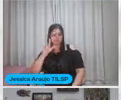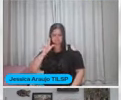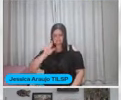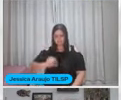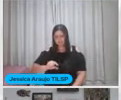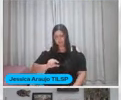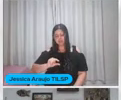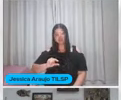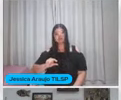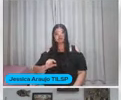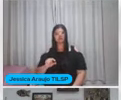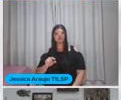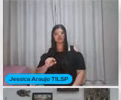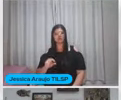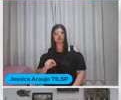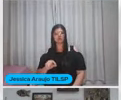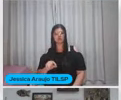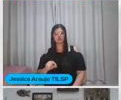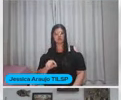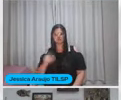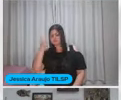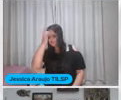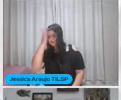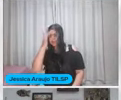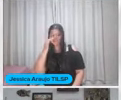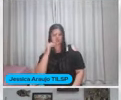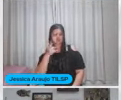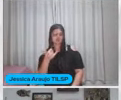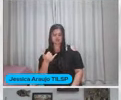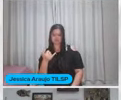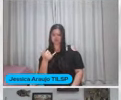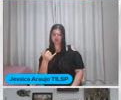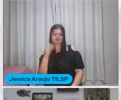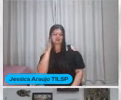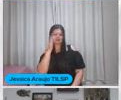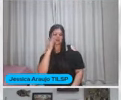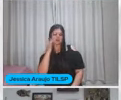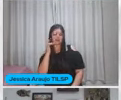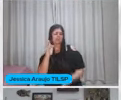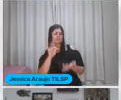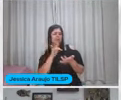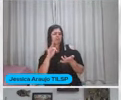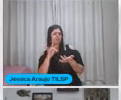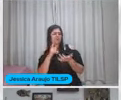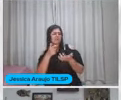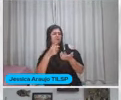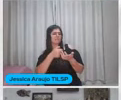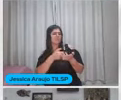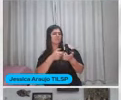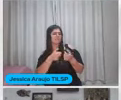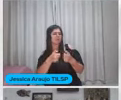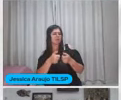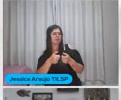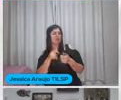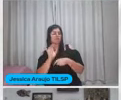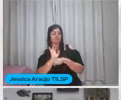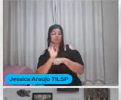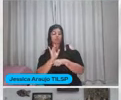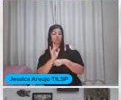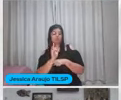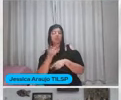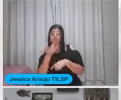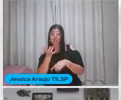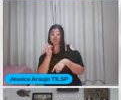Não é Mônica Que mexem com uma facilidade No celular No touch Colocam lá O vídeo Que querem assistir No YouTube